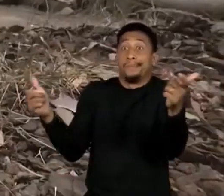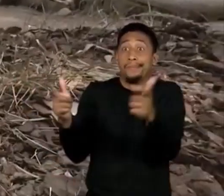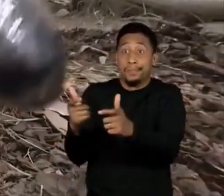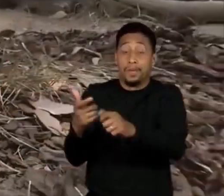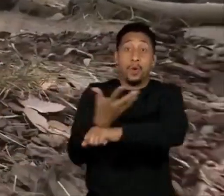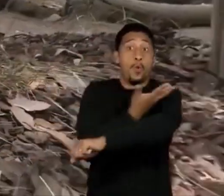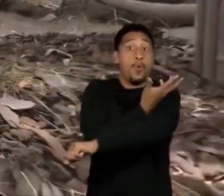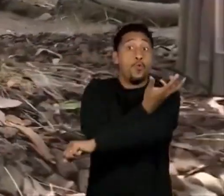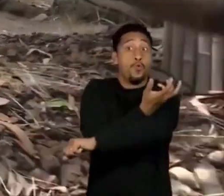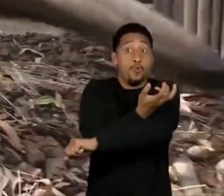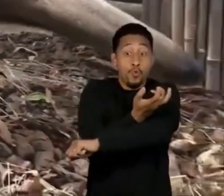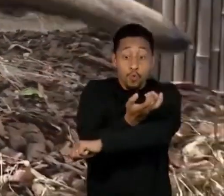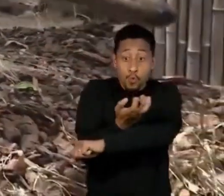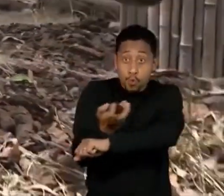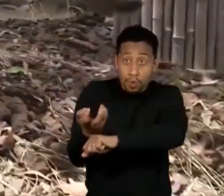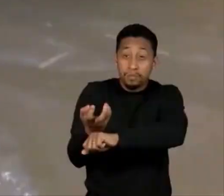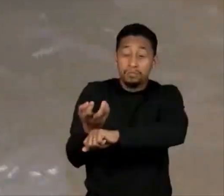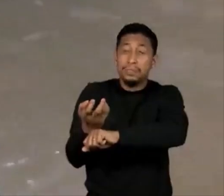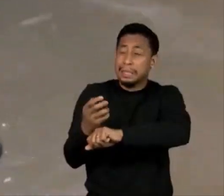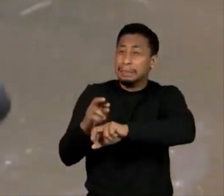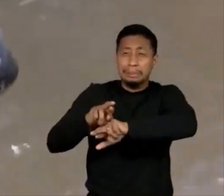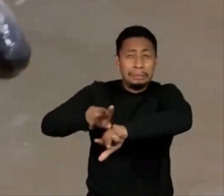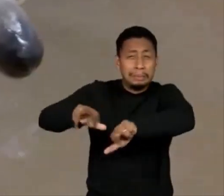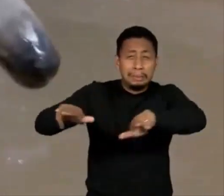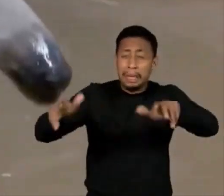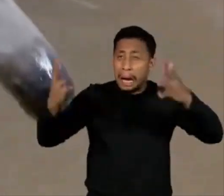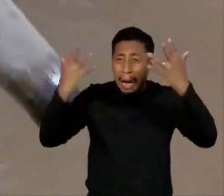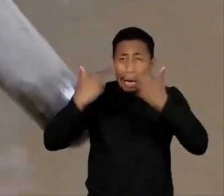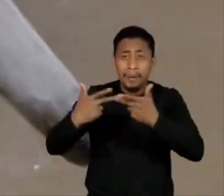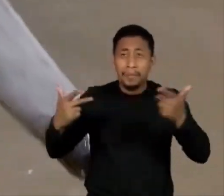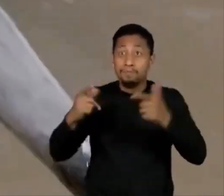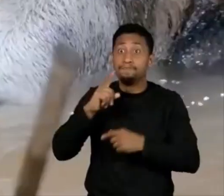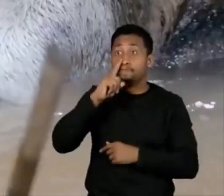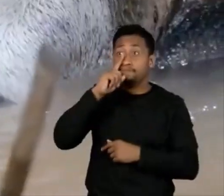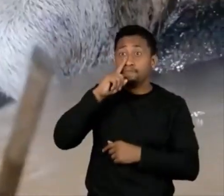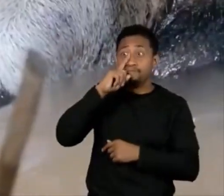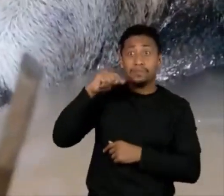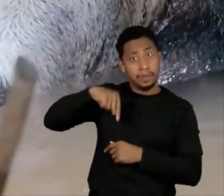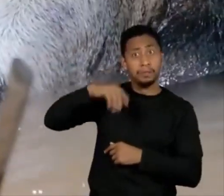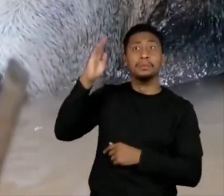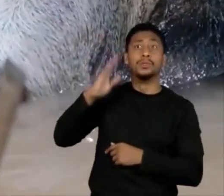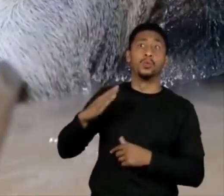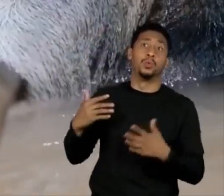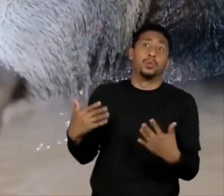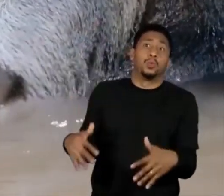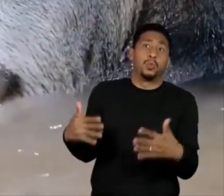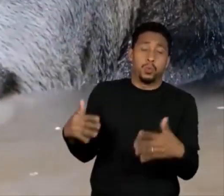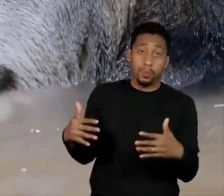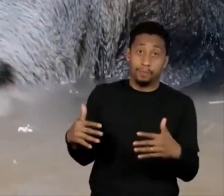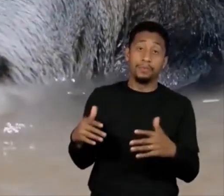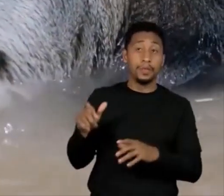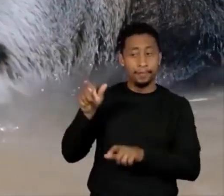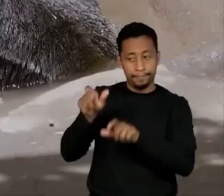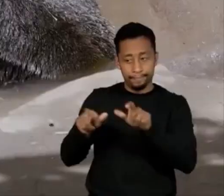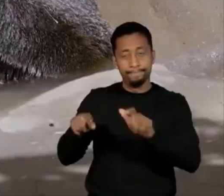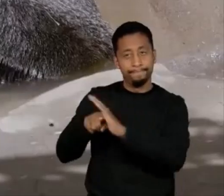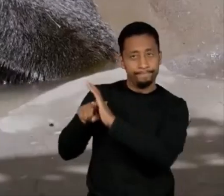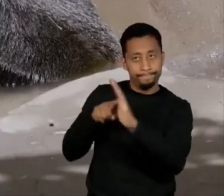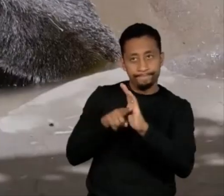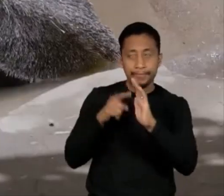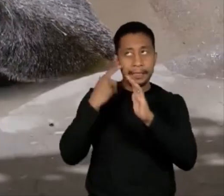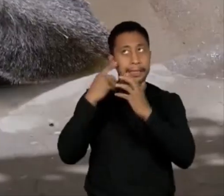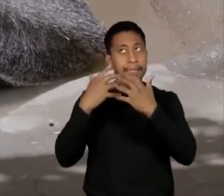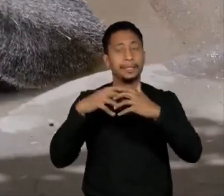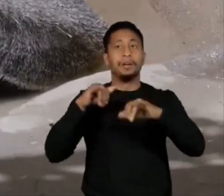biodiversa do mundo é também o bioma mais ameaçado do Brasil. Para a pesquisadora, é preciso pensar em